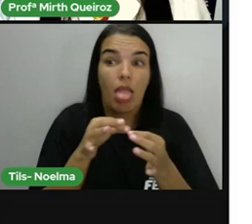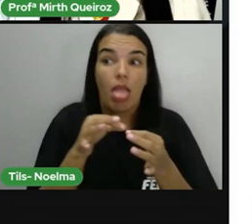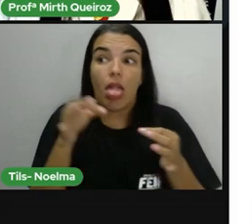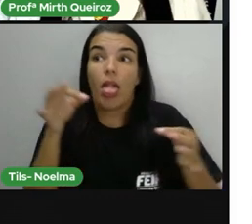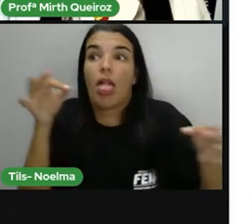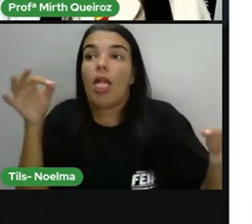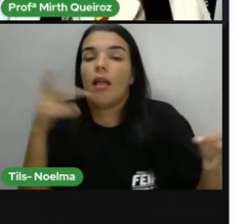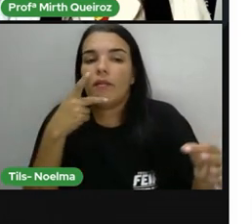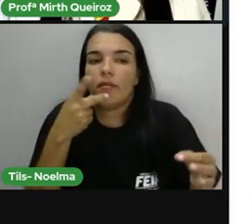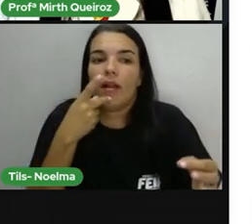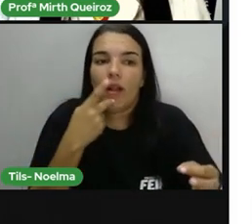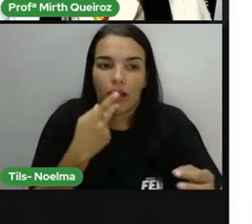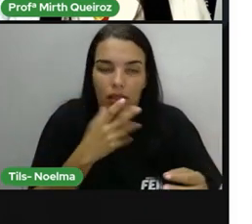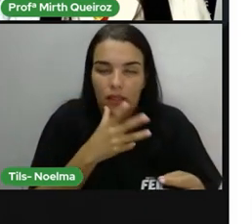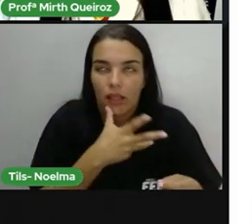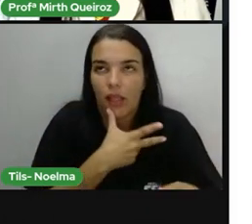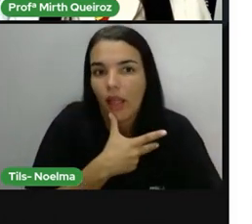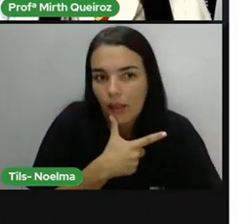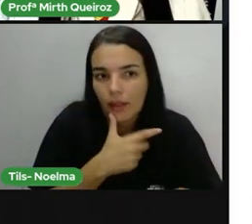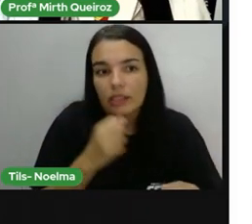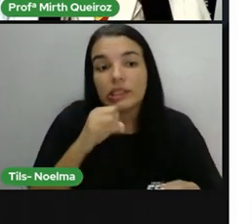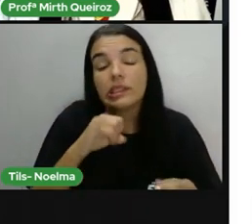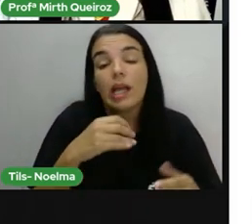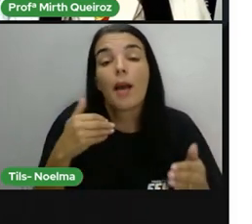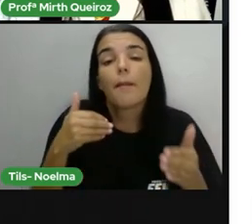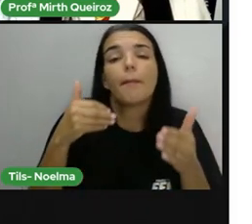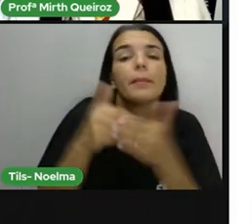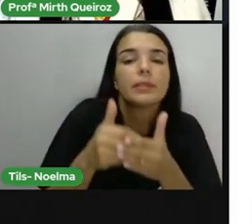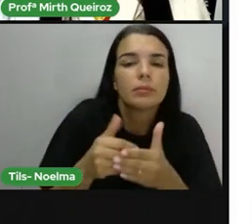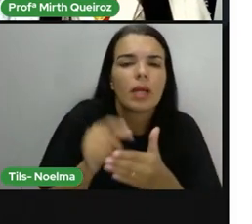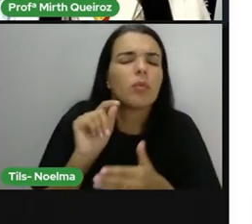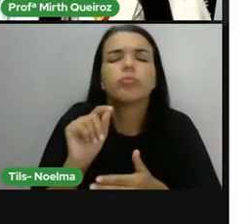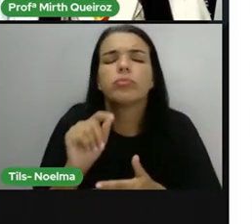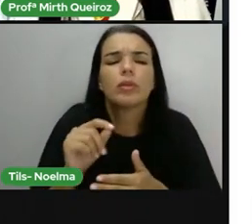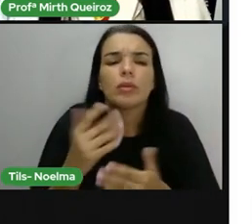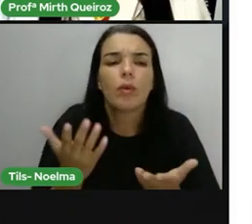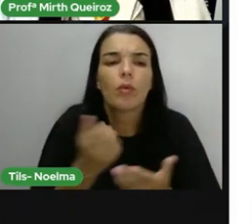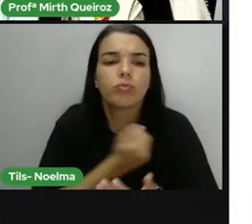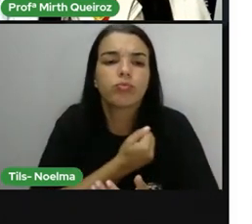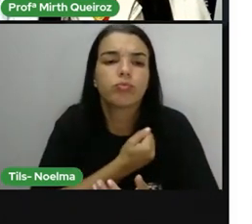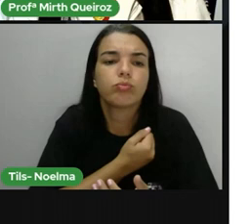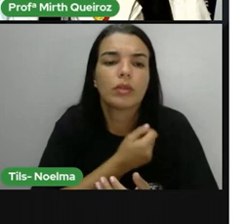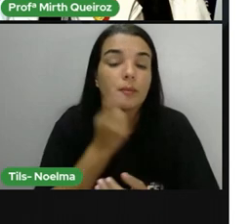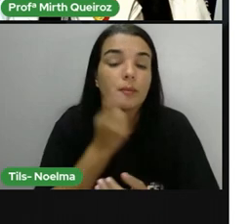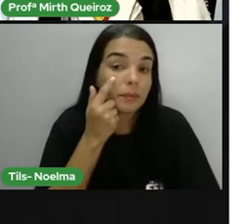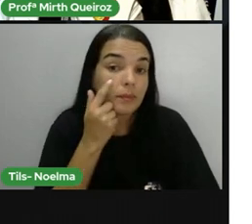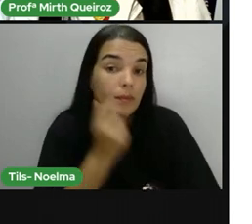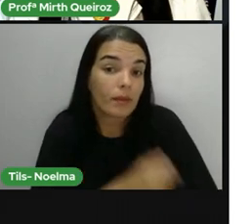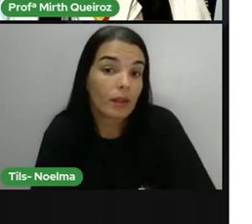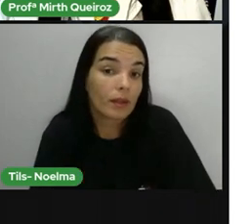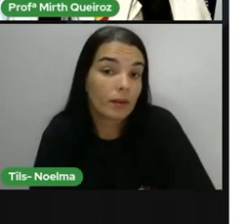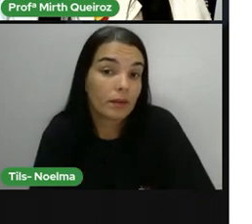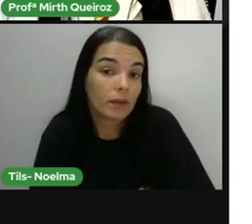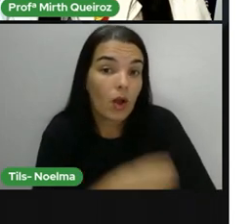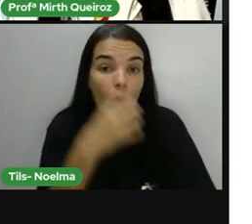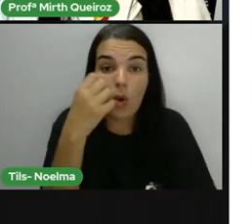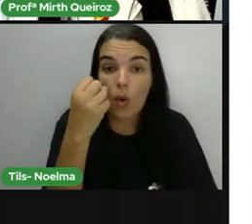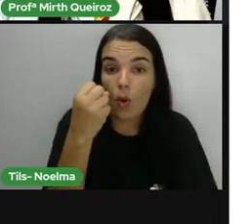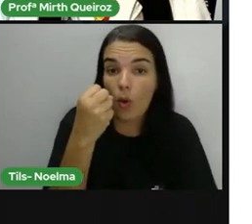para a gente falar. Então, se a gente fosse aproximar, como a gente aproximaria? Poderíamos falar cerca de